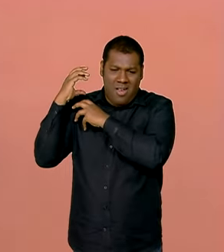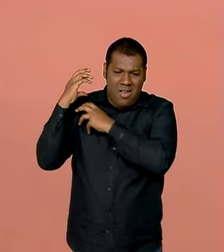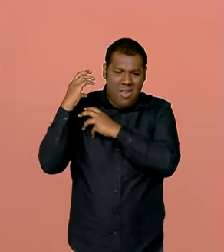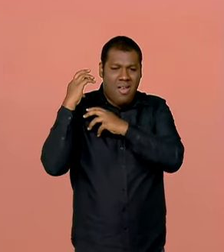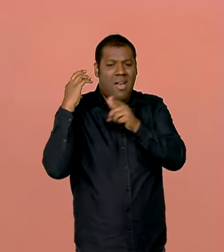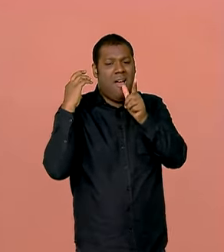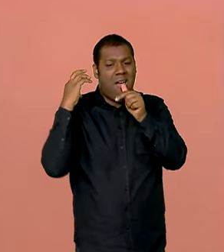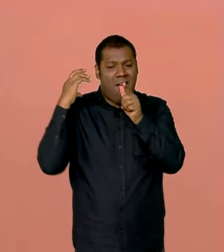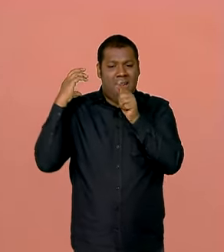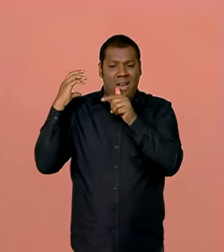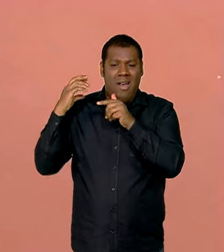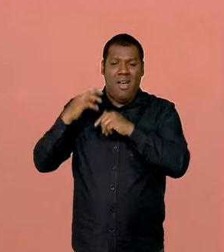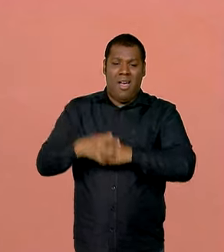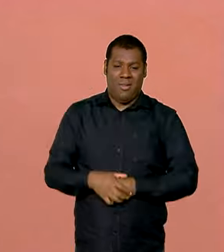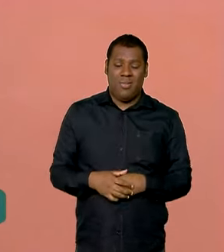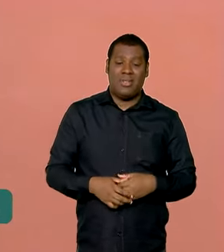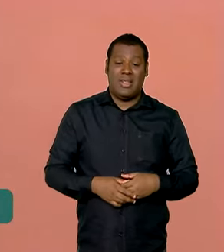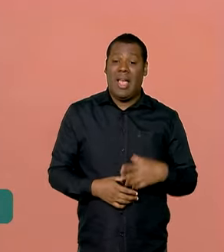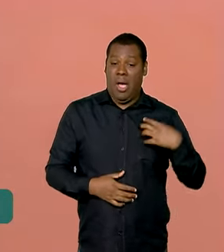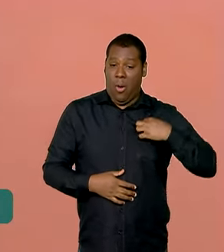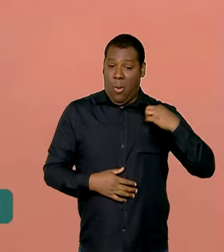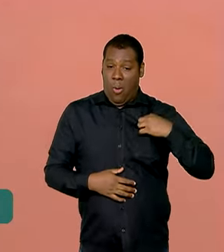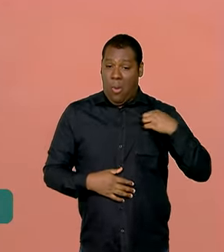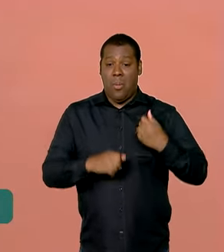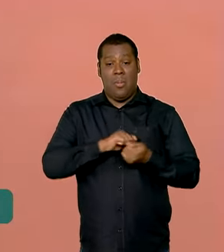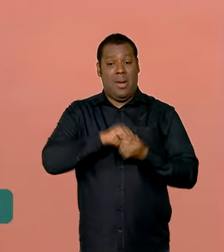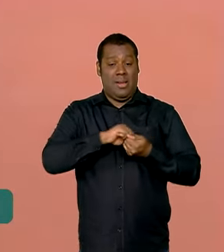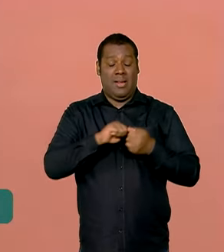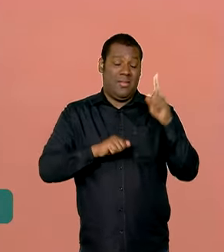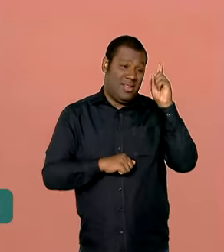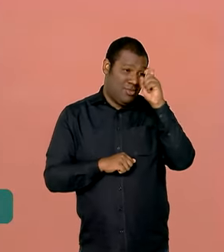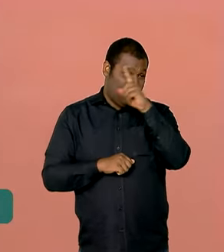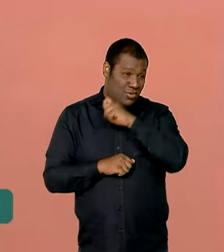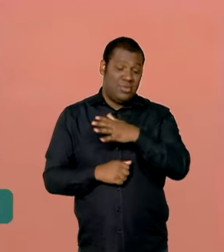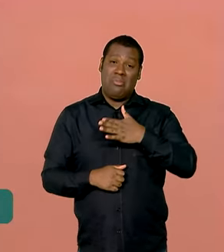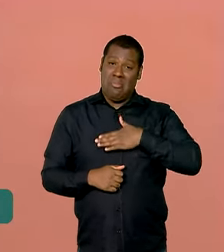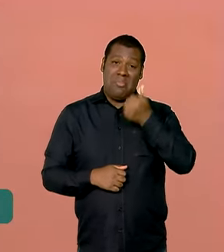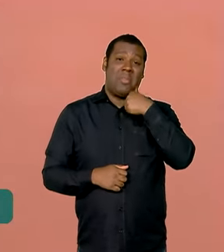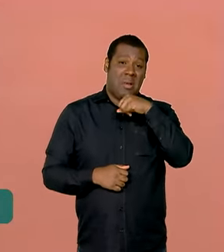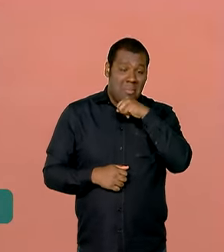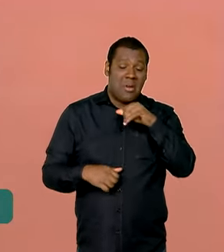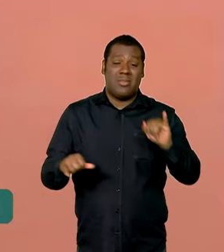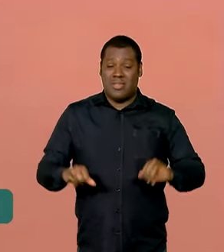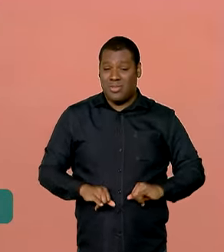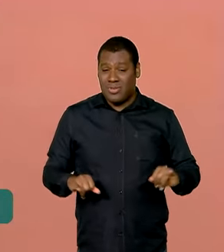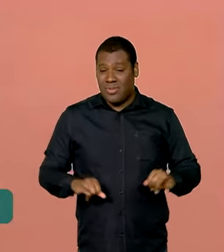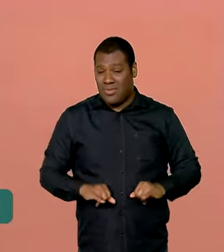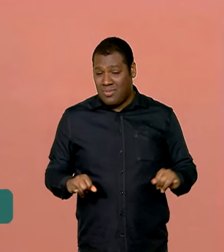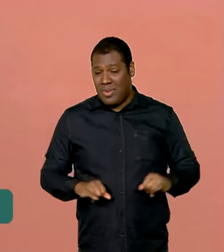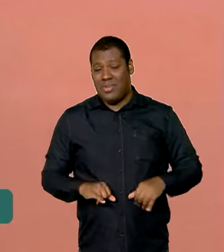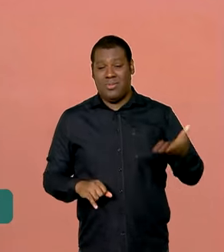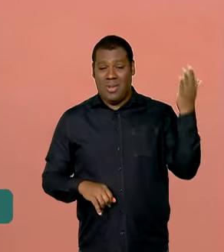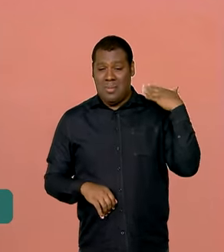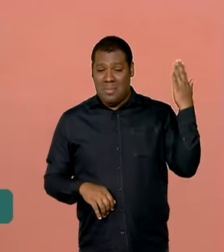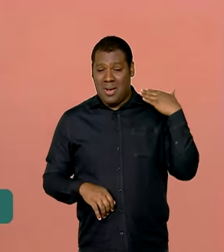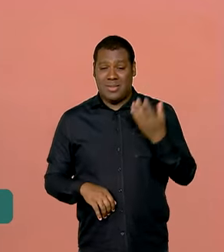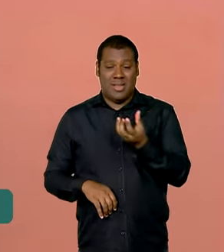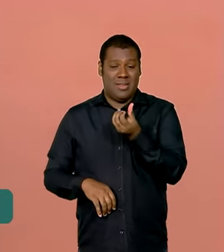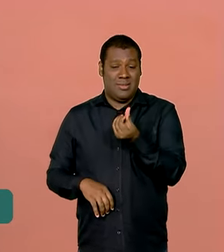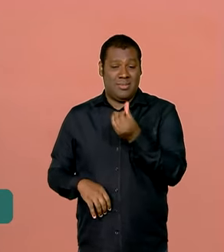era problema. As nossas mães sofreram muito, lavando. Há 60 e tantos anos atrás,